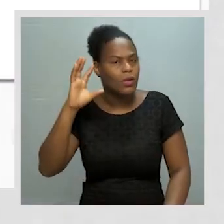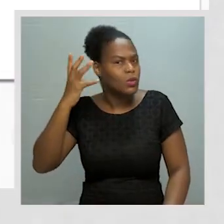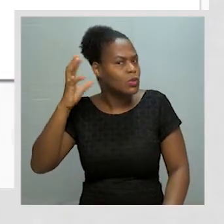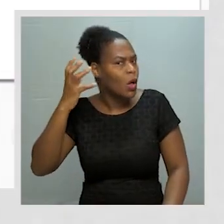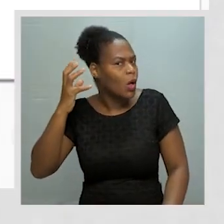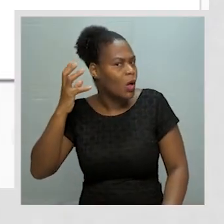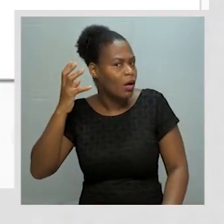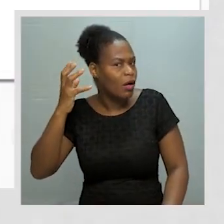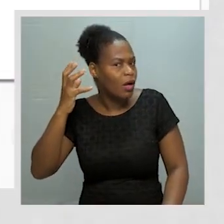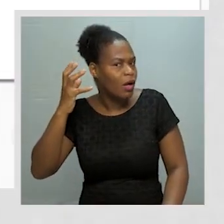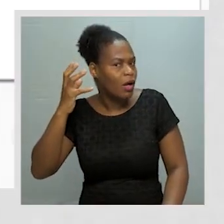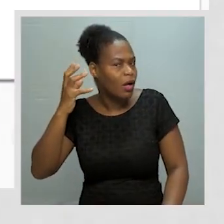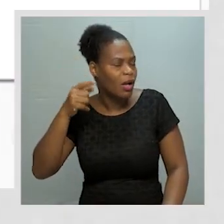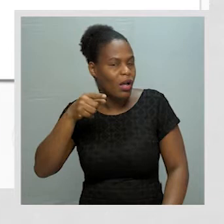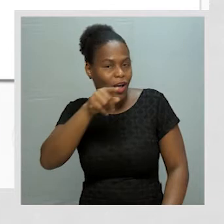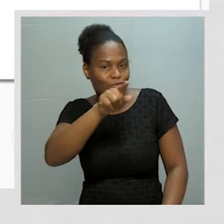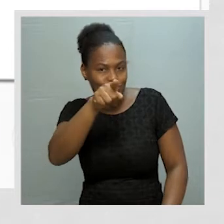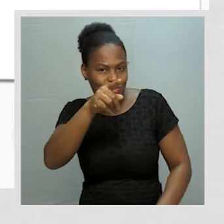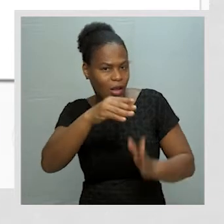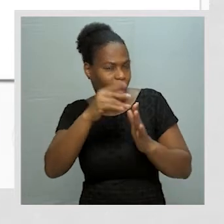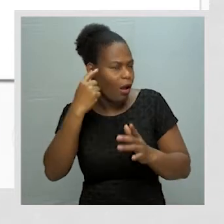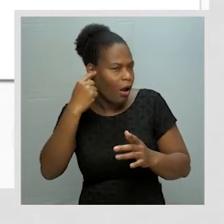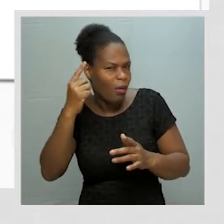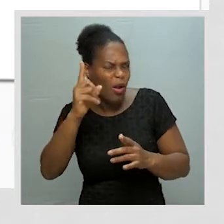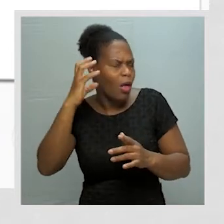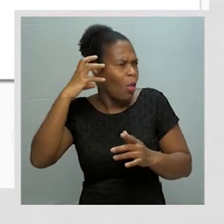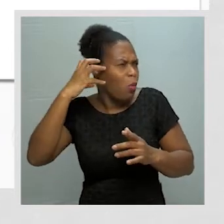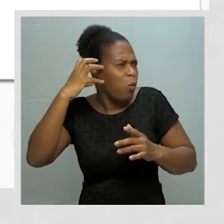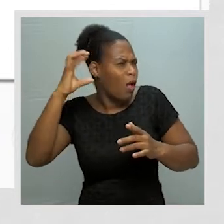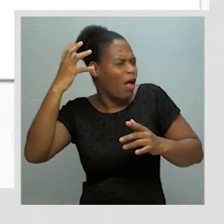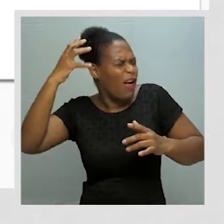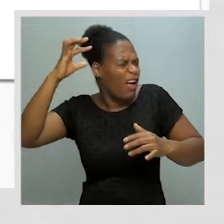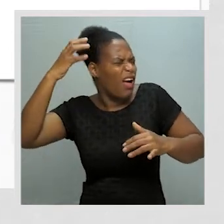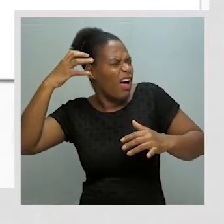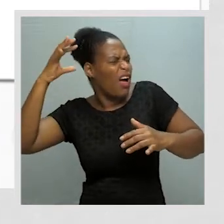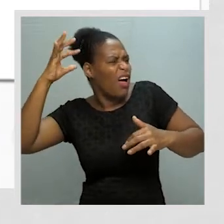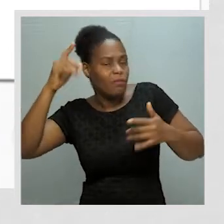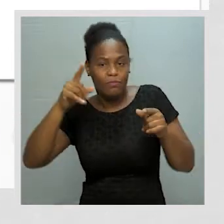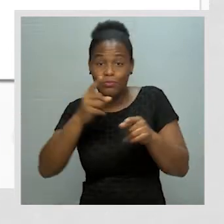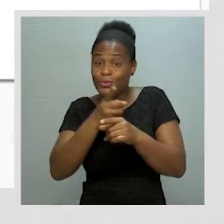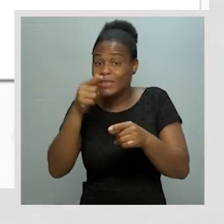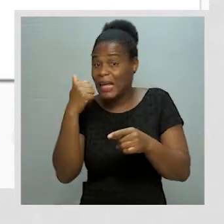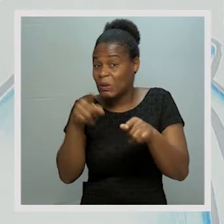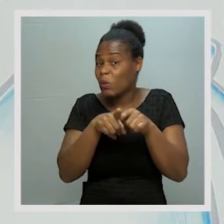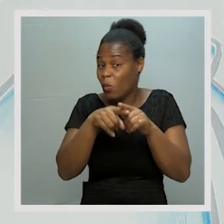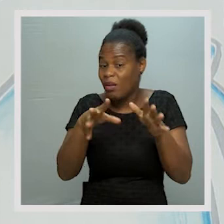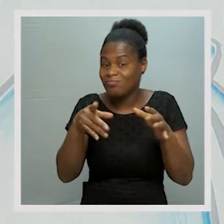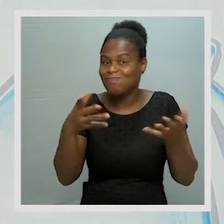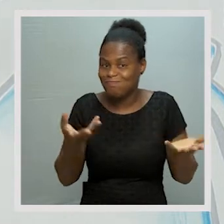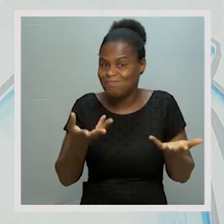O som, não estão a ouvir, mas o som está muito alto. Por isso é ele está assim, desta forma.